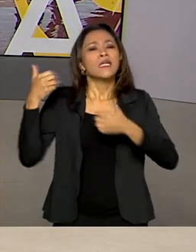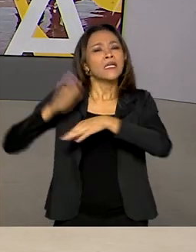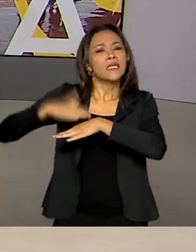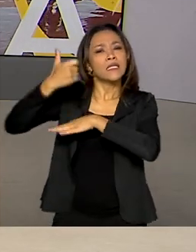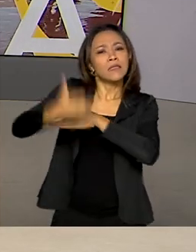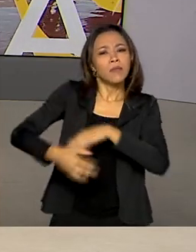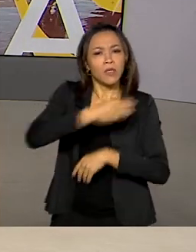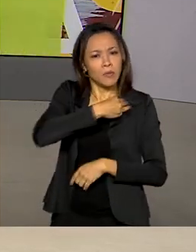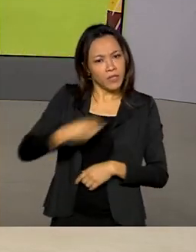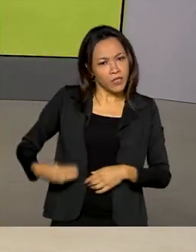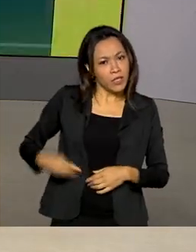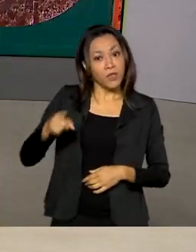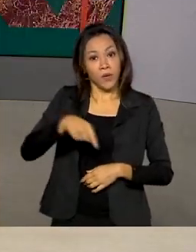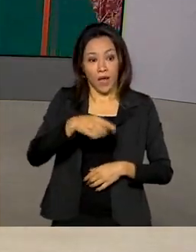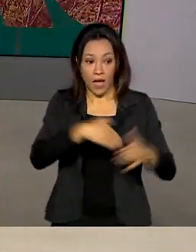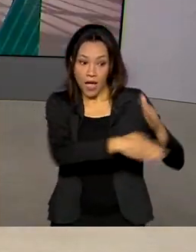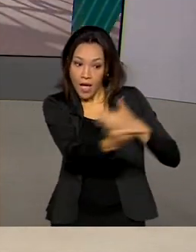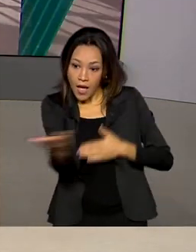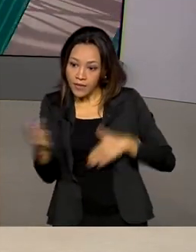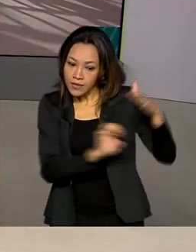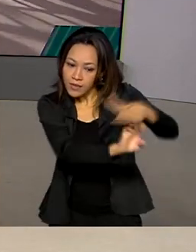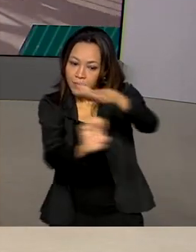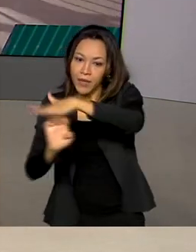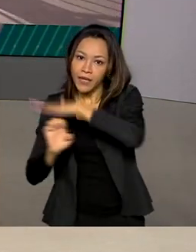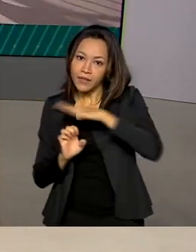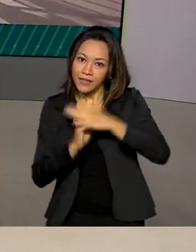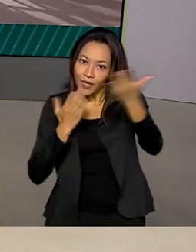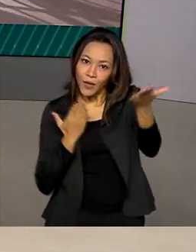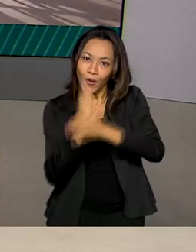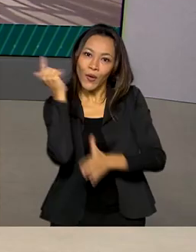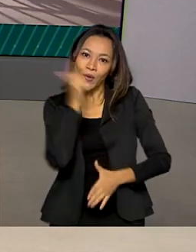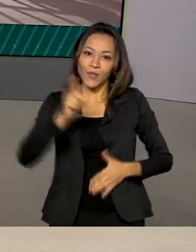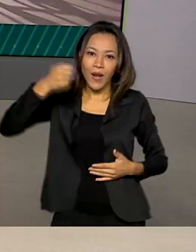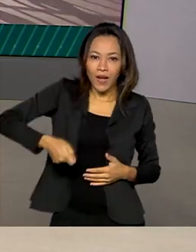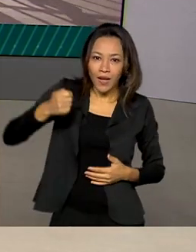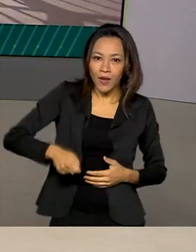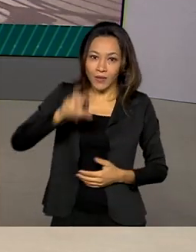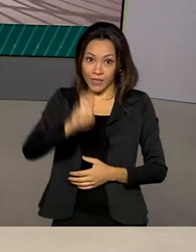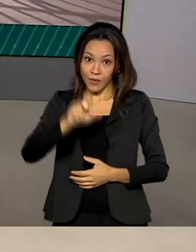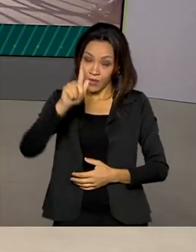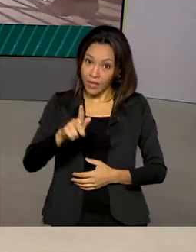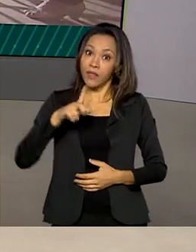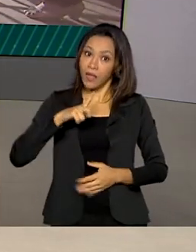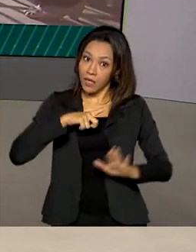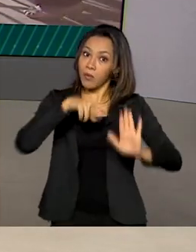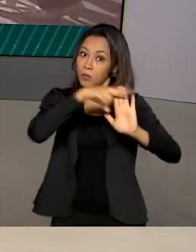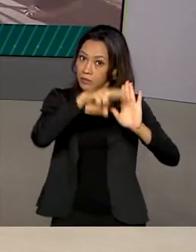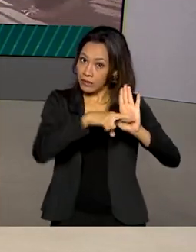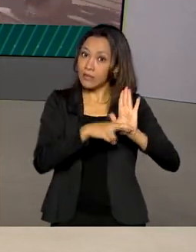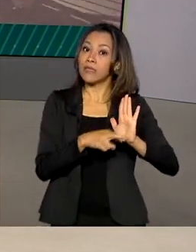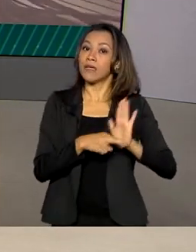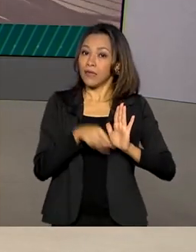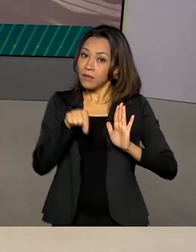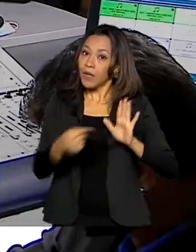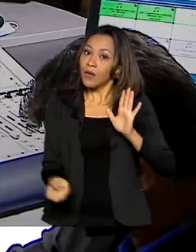vencedoras do leilão 5G terão algumas obrigações para universalizar a internet móvel no Brasil.